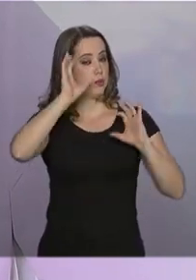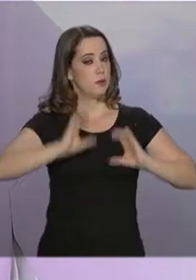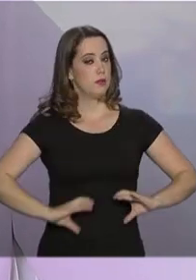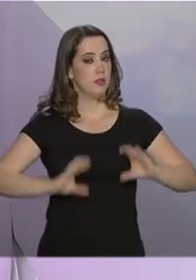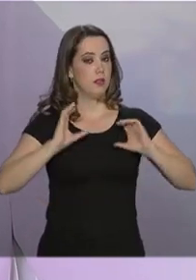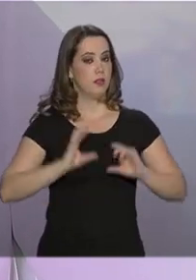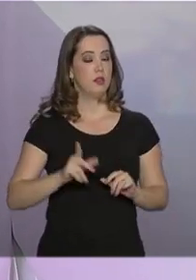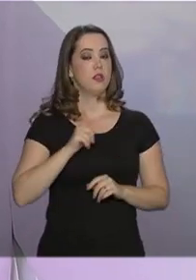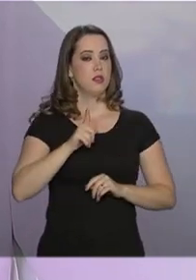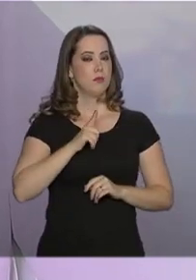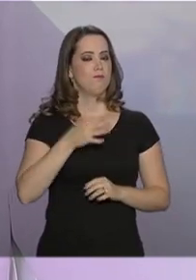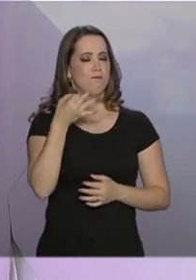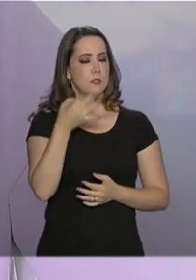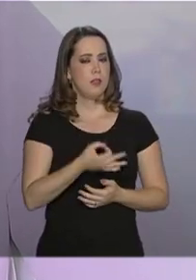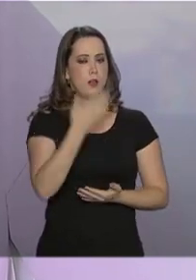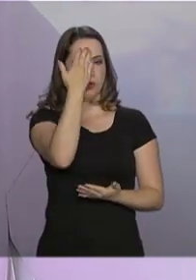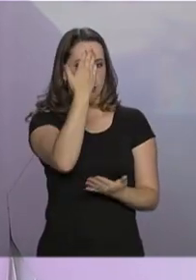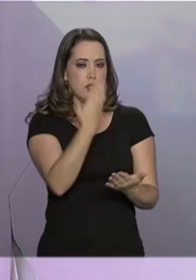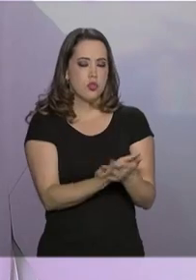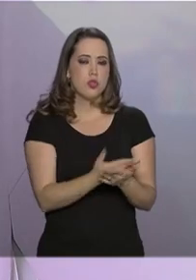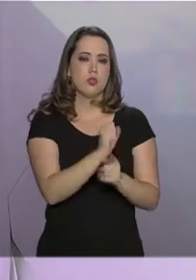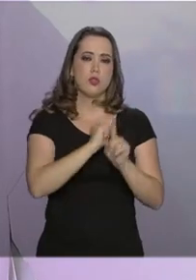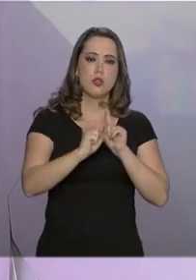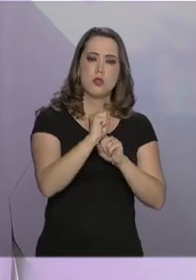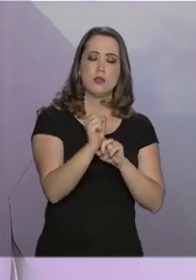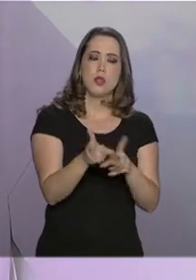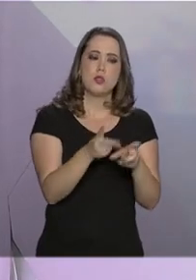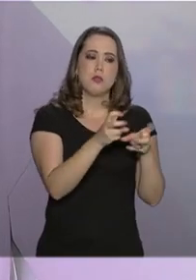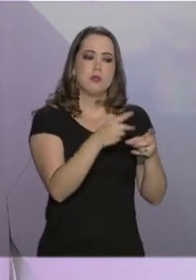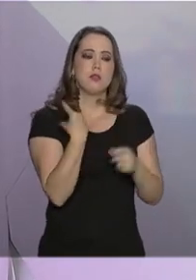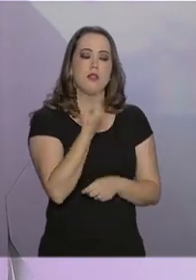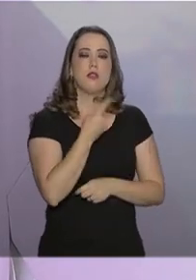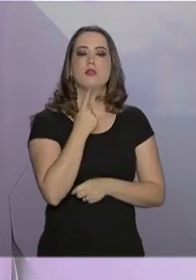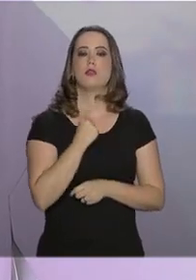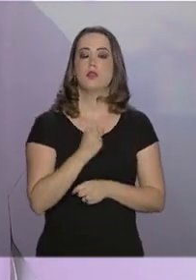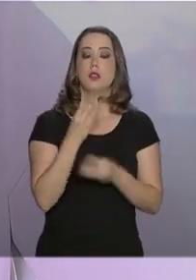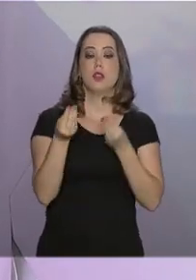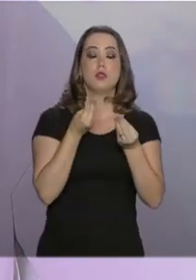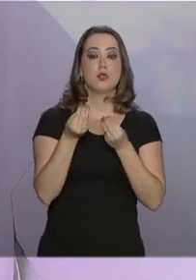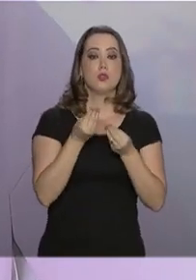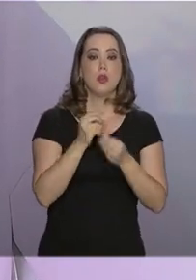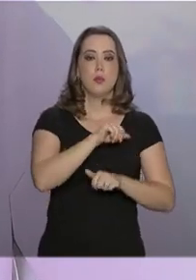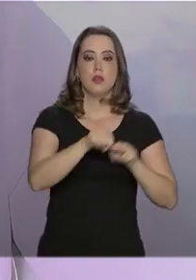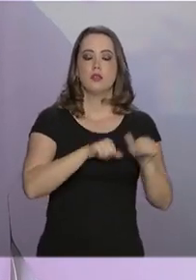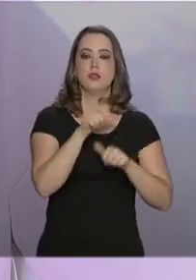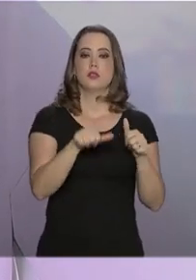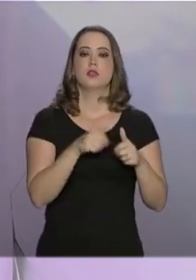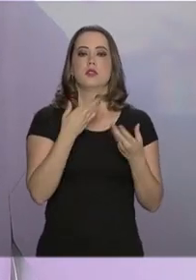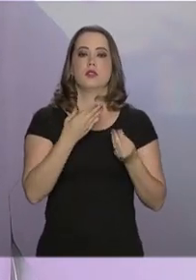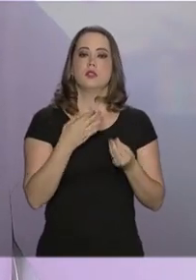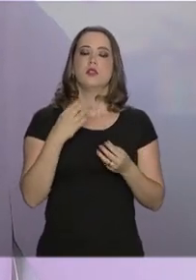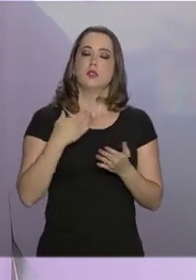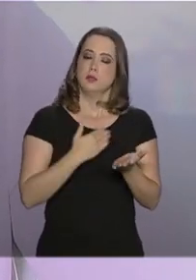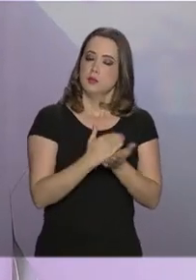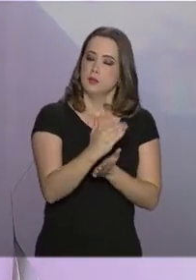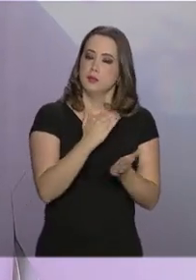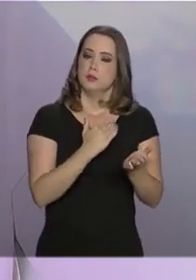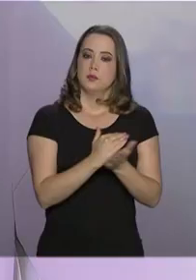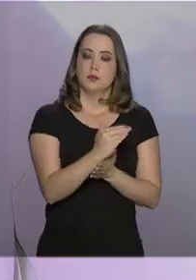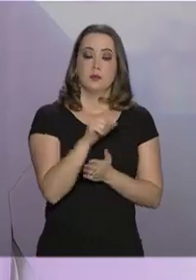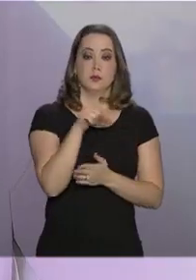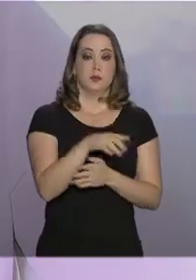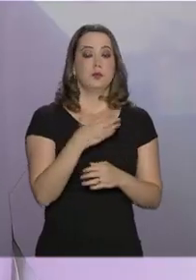e eu tenho certeza de que a sociedade perceberá a nossa intenção e como que a modernização será implementada